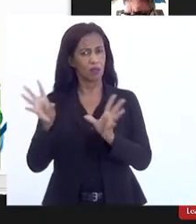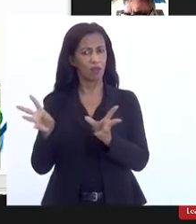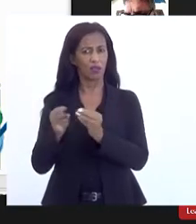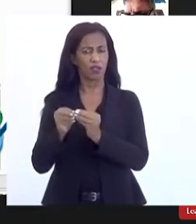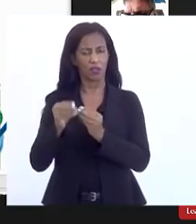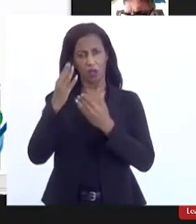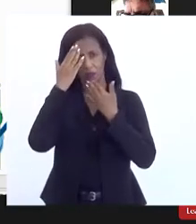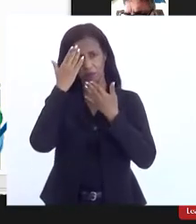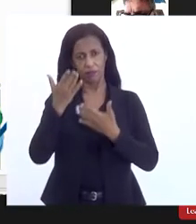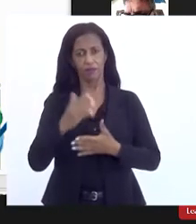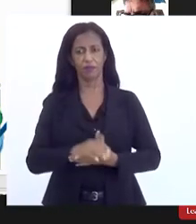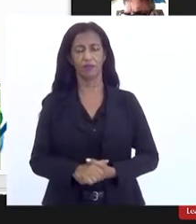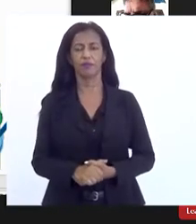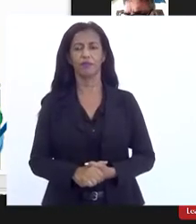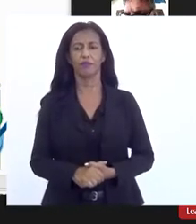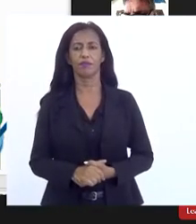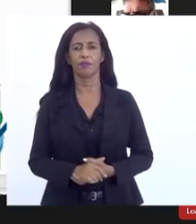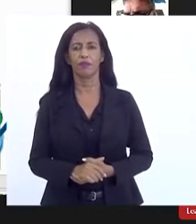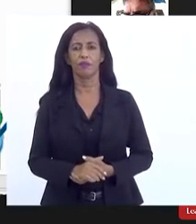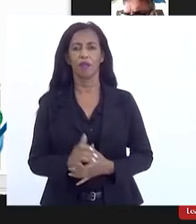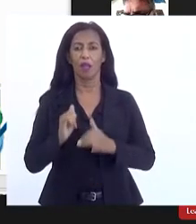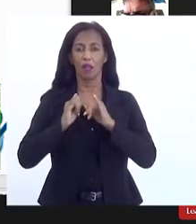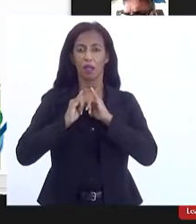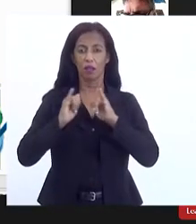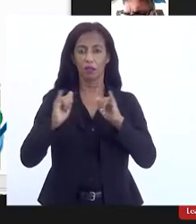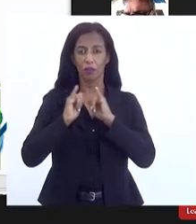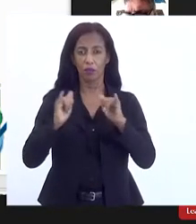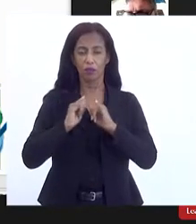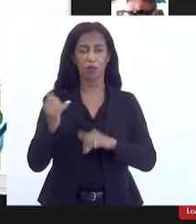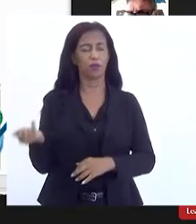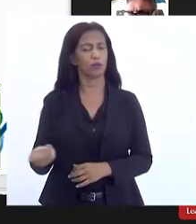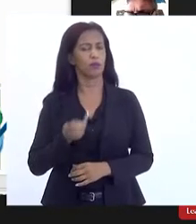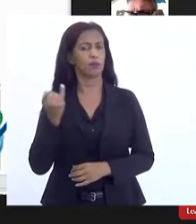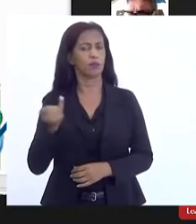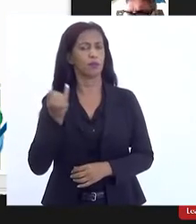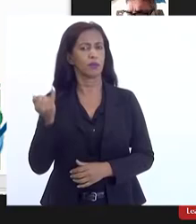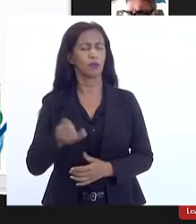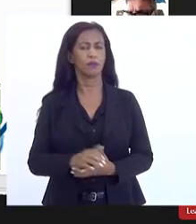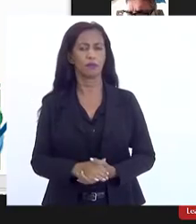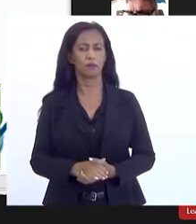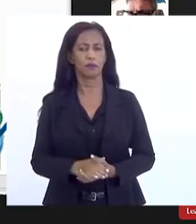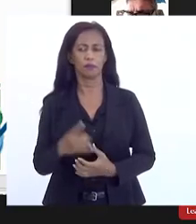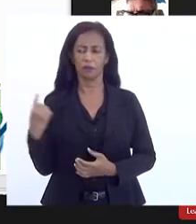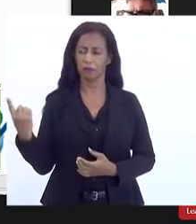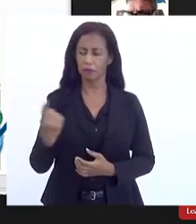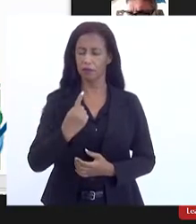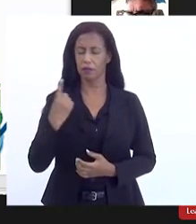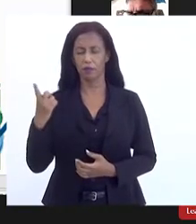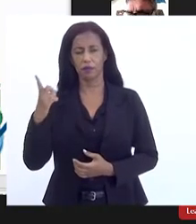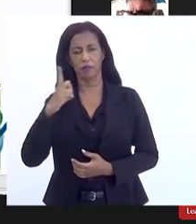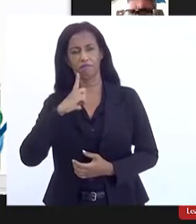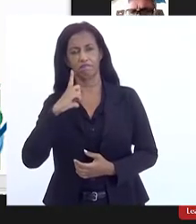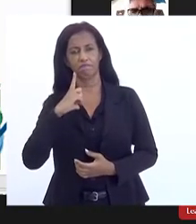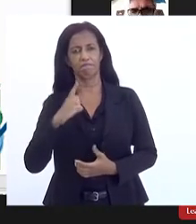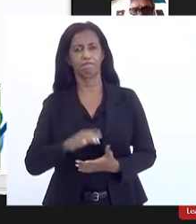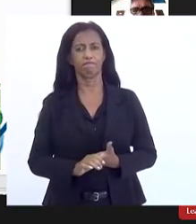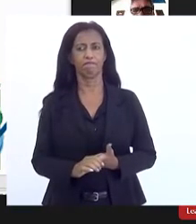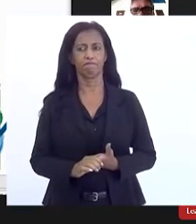por favor as informações foram muito importantes para que a gente tivesse uma